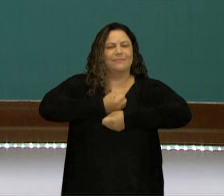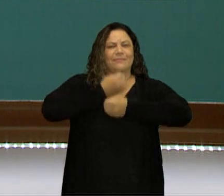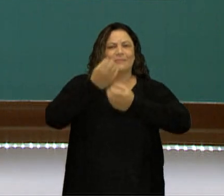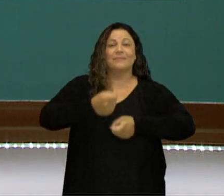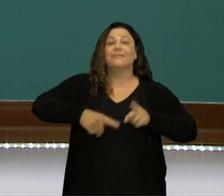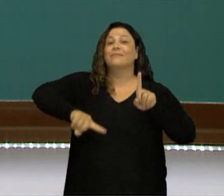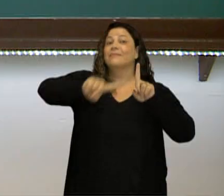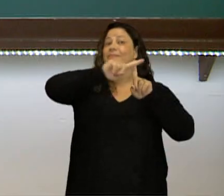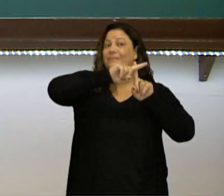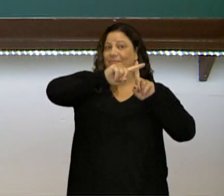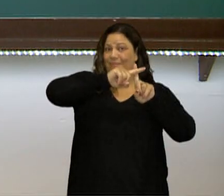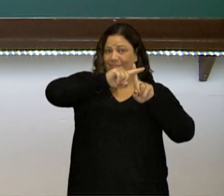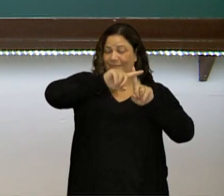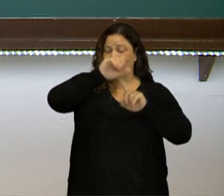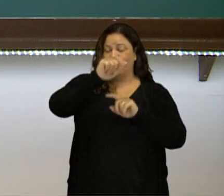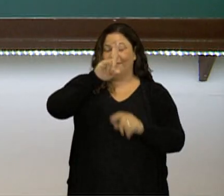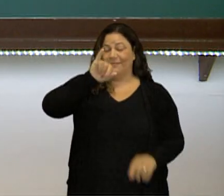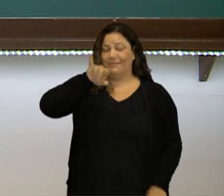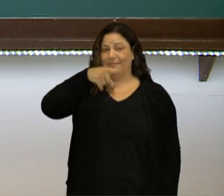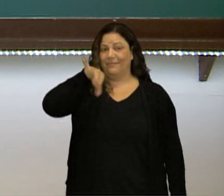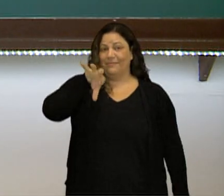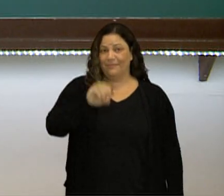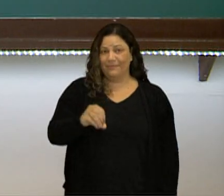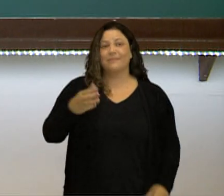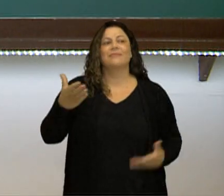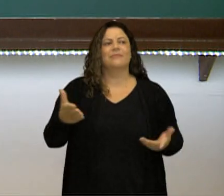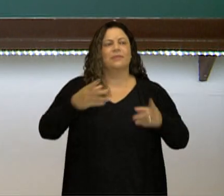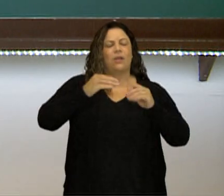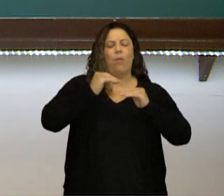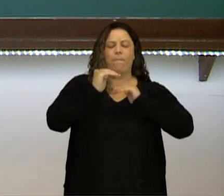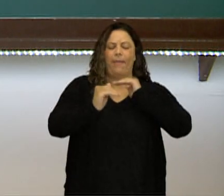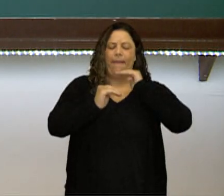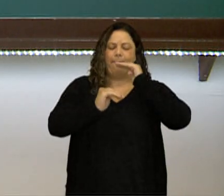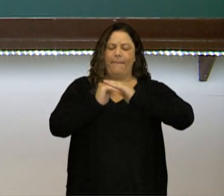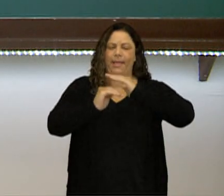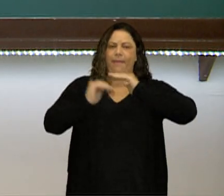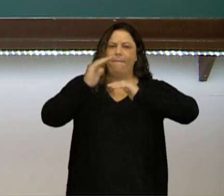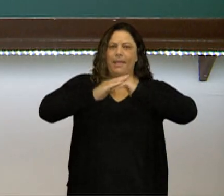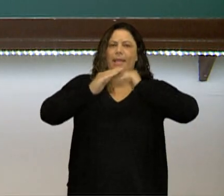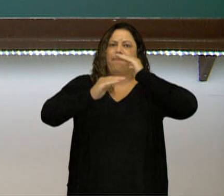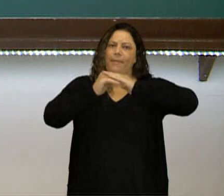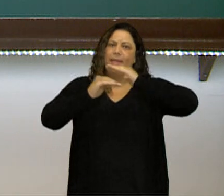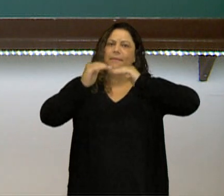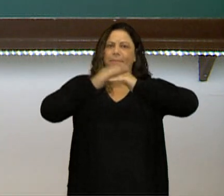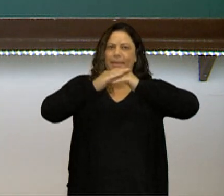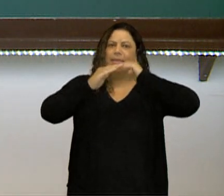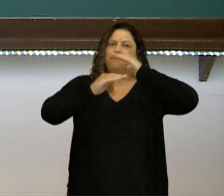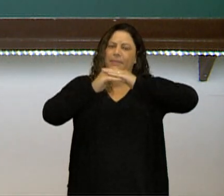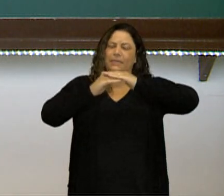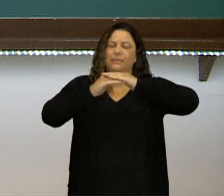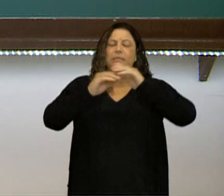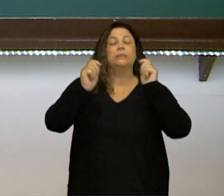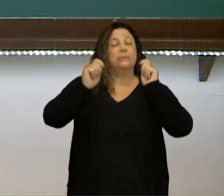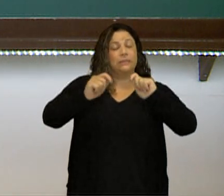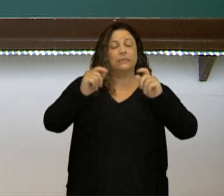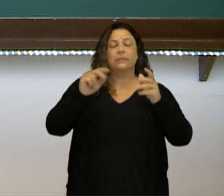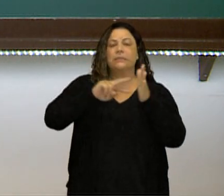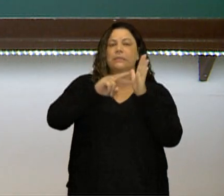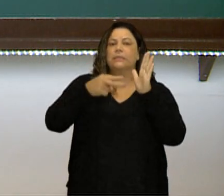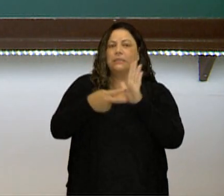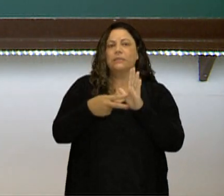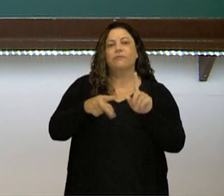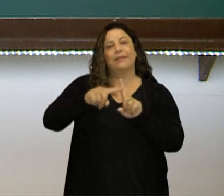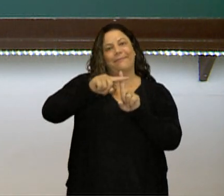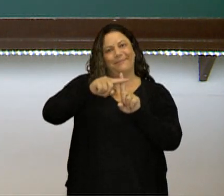justaposição. O é justaposição? Um número em cima do outro. Então, quando tinha um número em cima do outro, significava